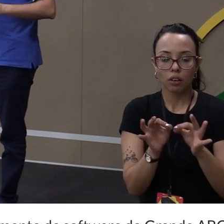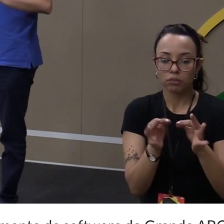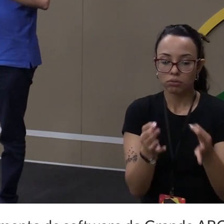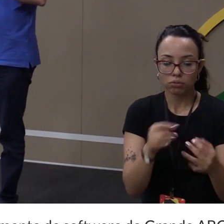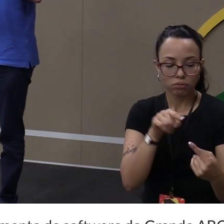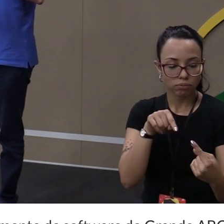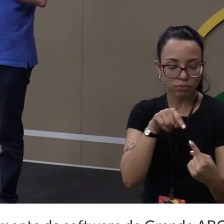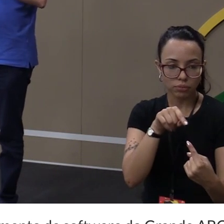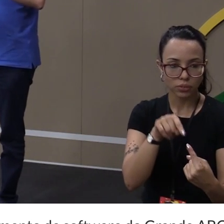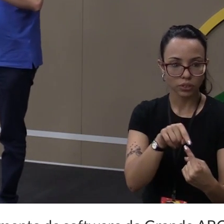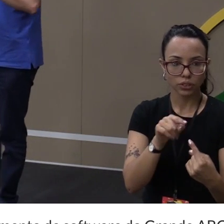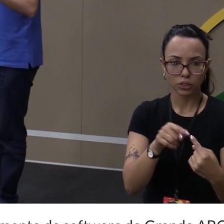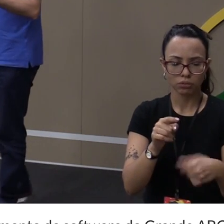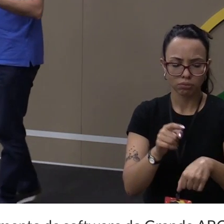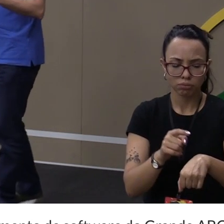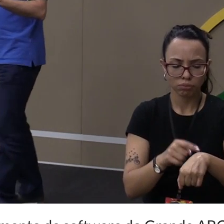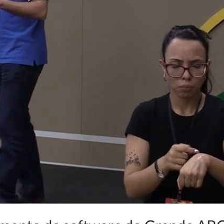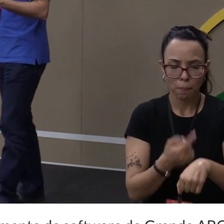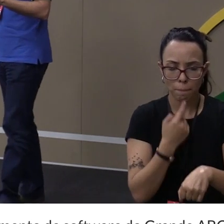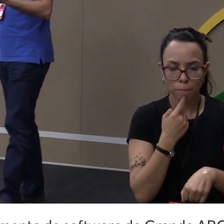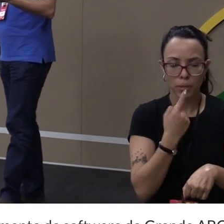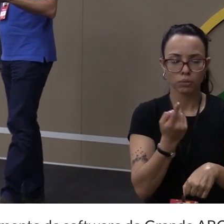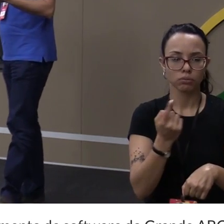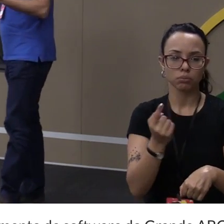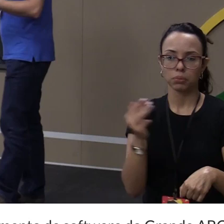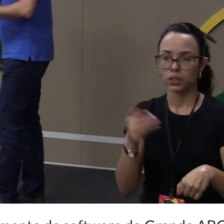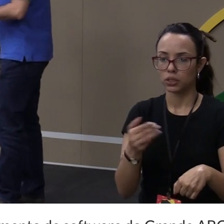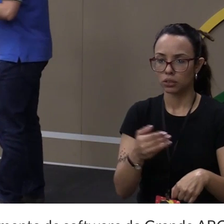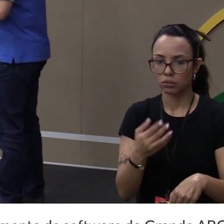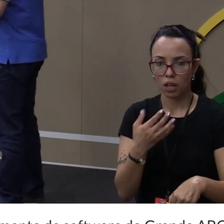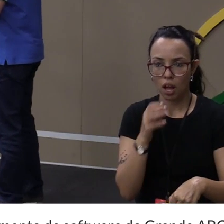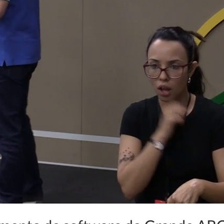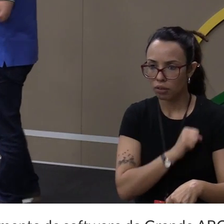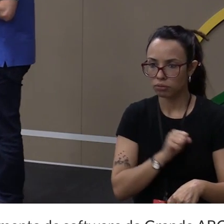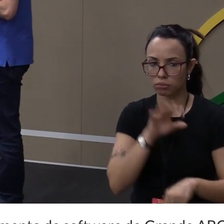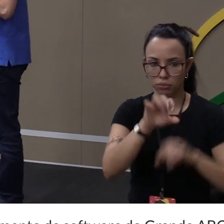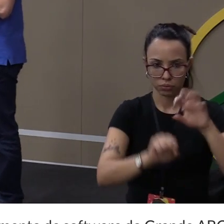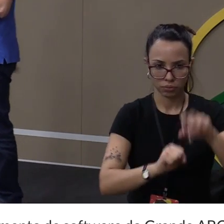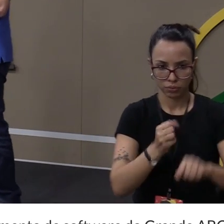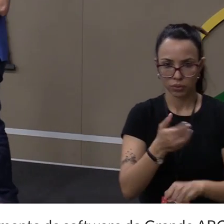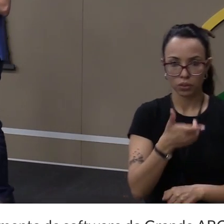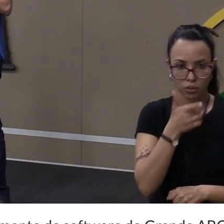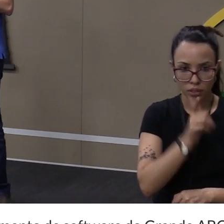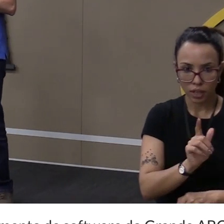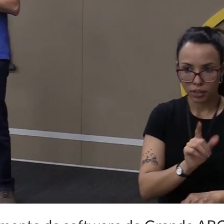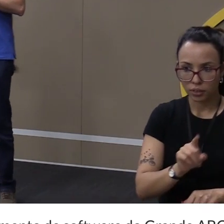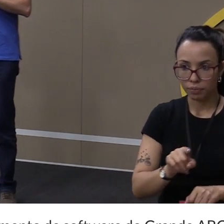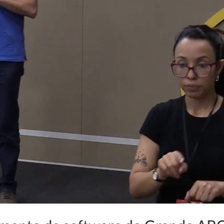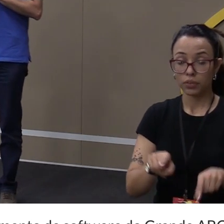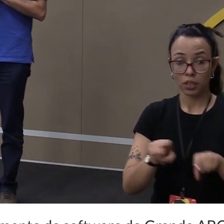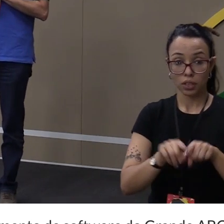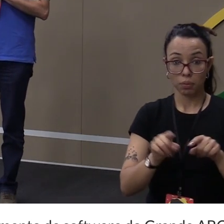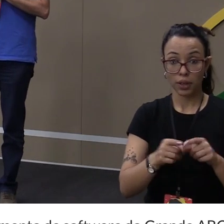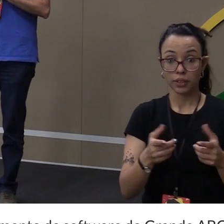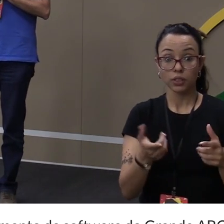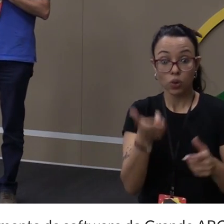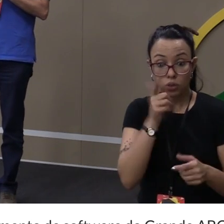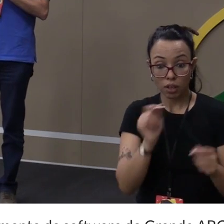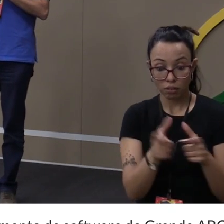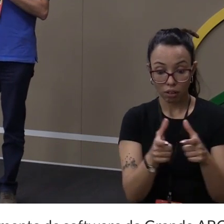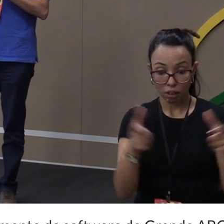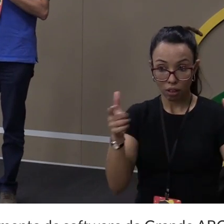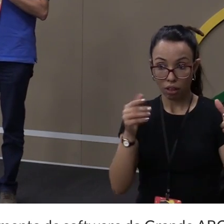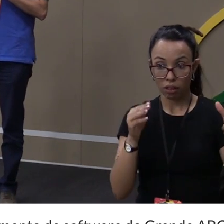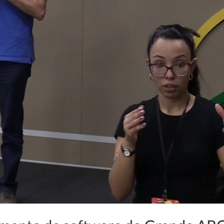isso, em poucos minutos você já consegue estar extraindo os dados, e que seja bem extensível. Por quê? Eles só se preocupam em